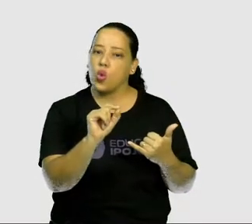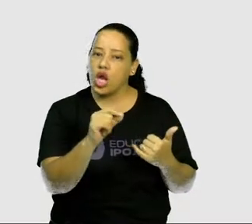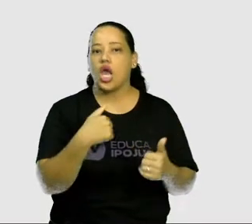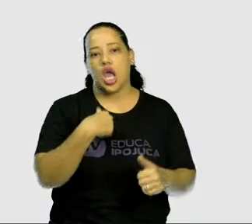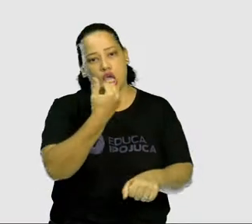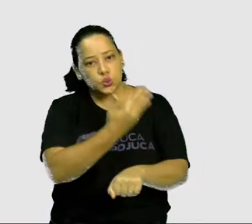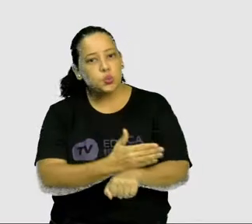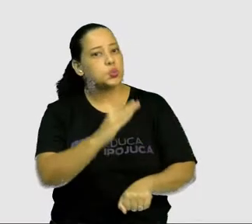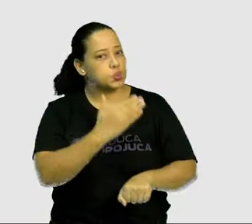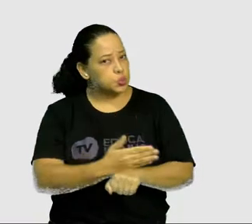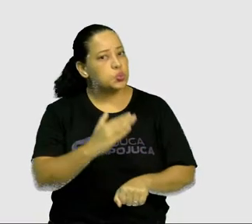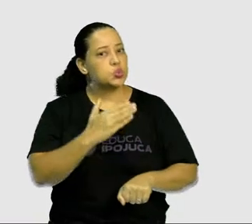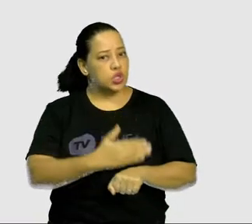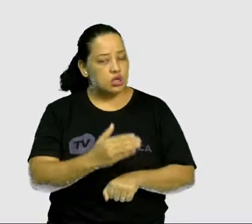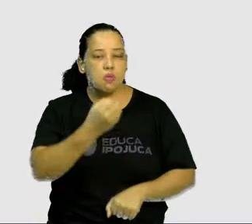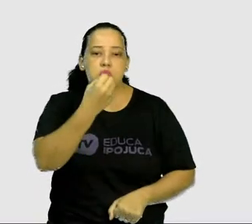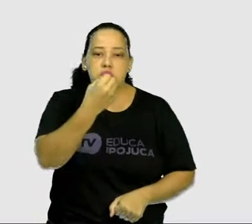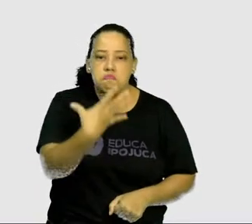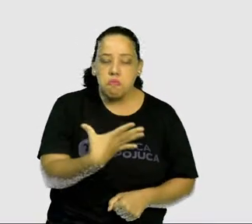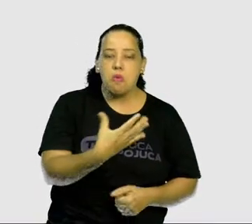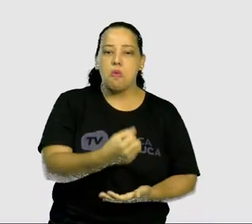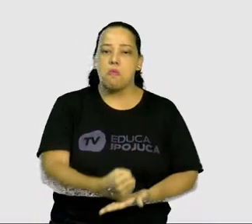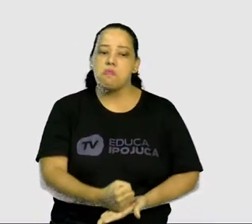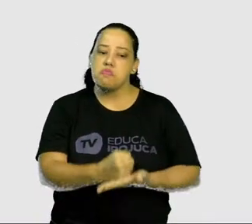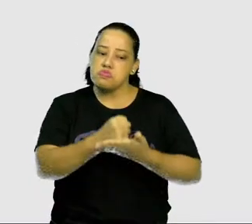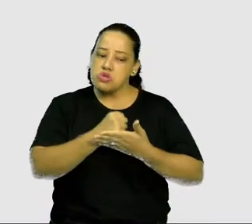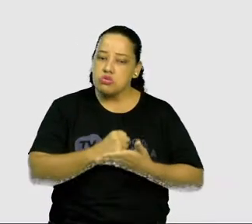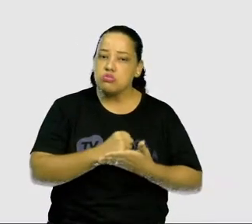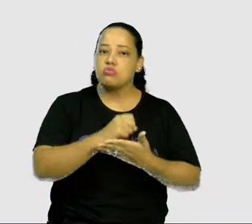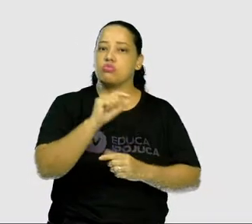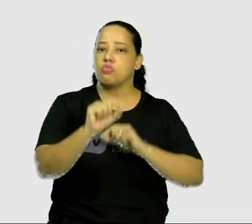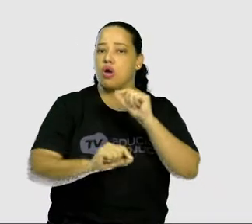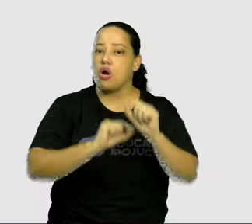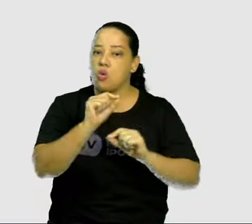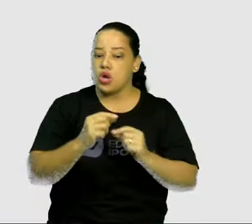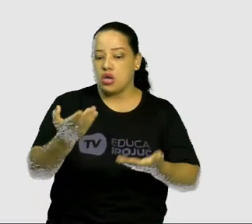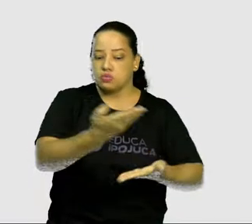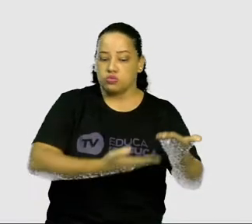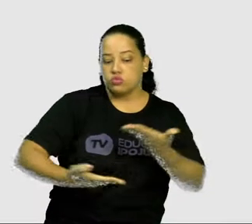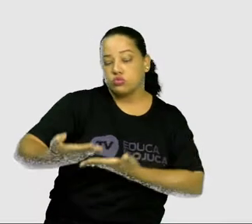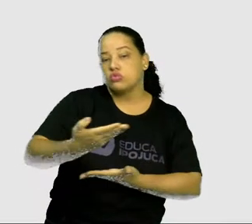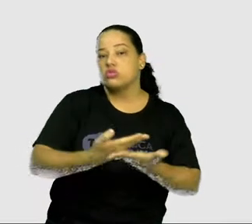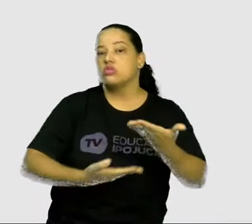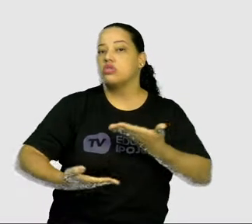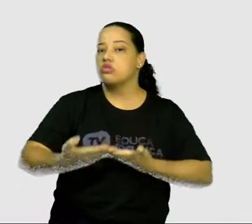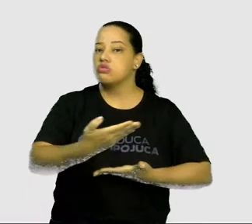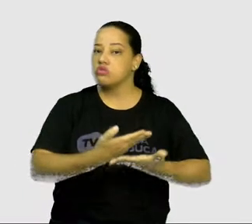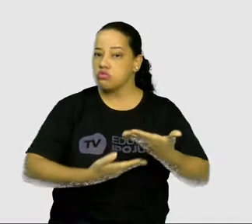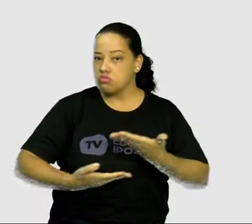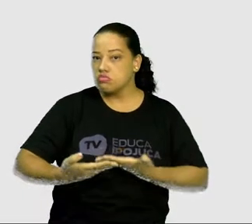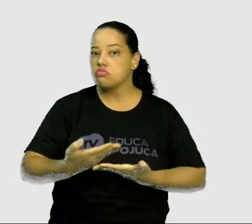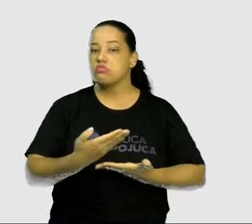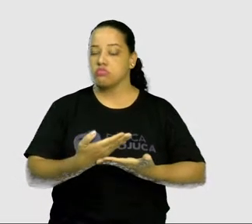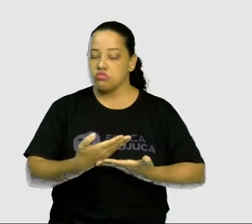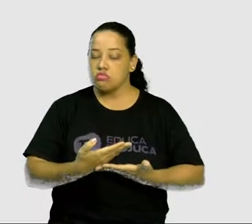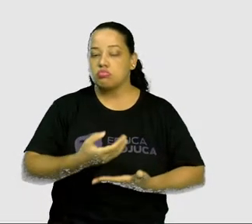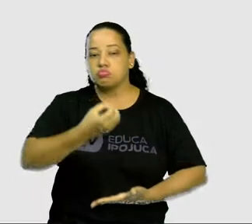mental que favorece a socialização e a realização de uma determinada